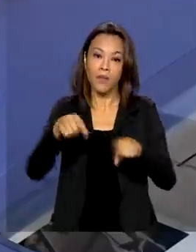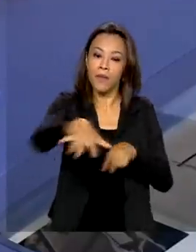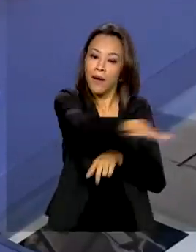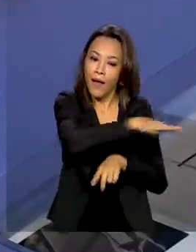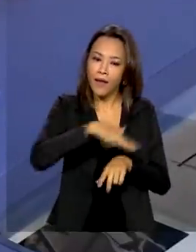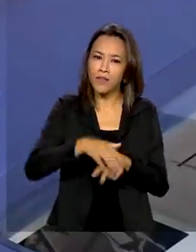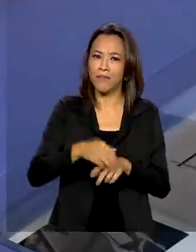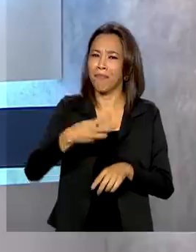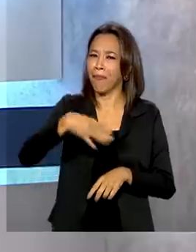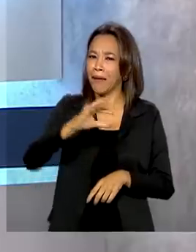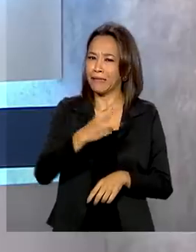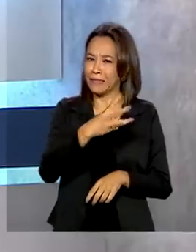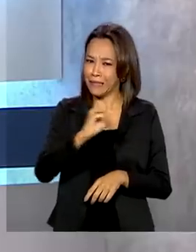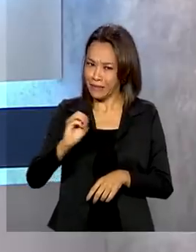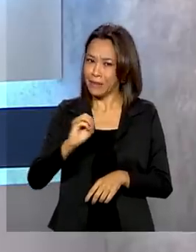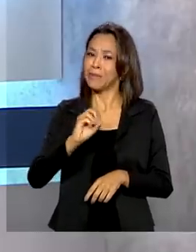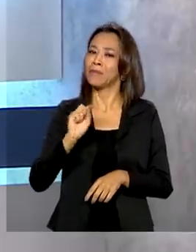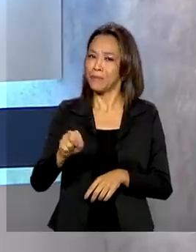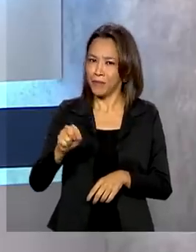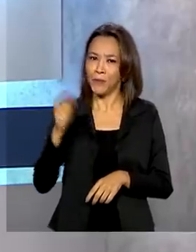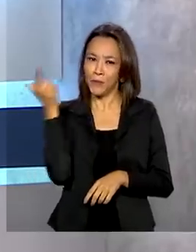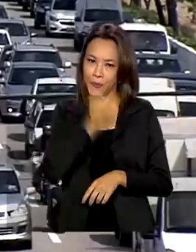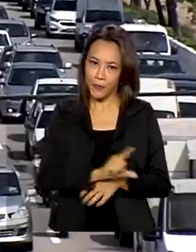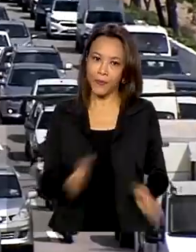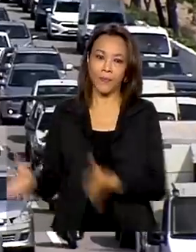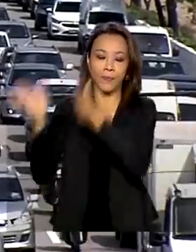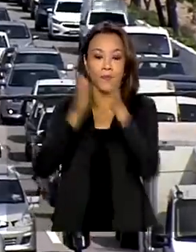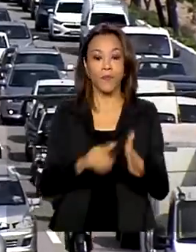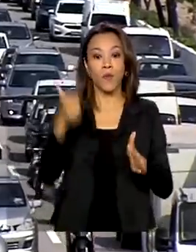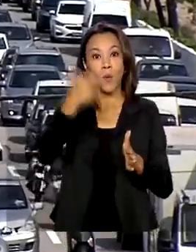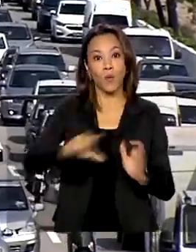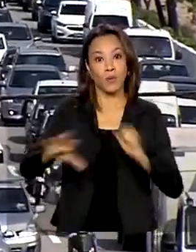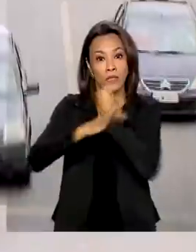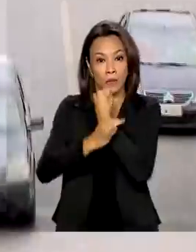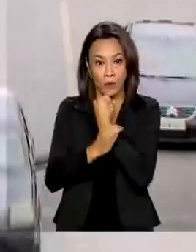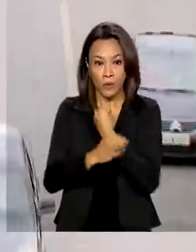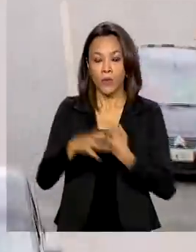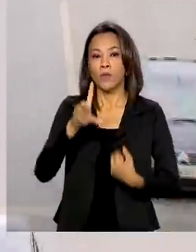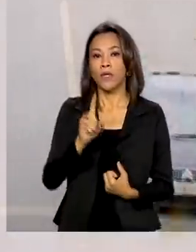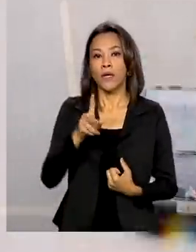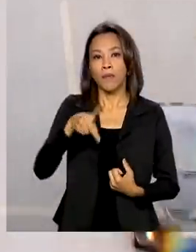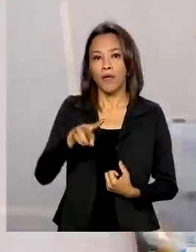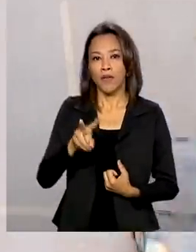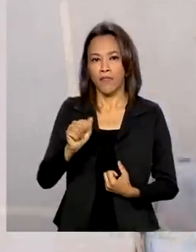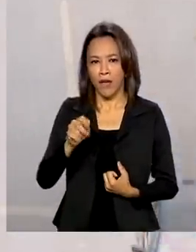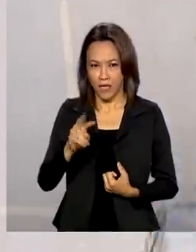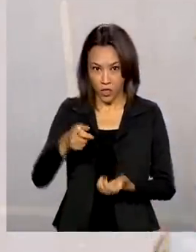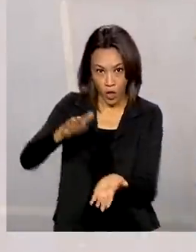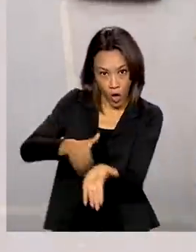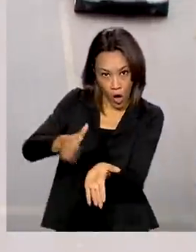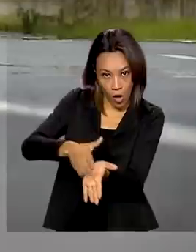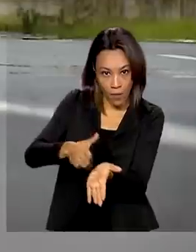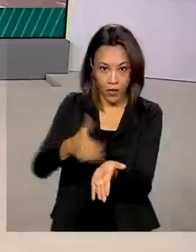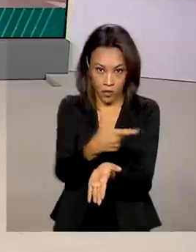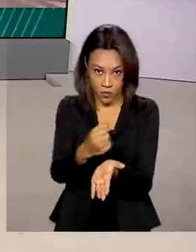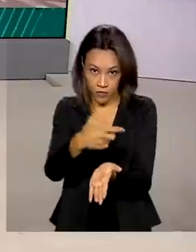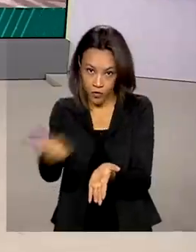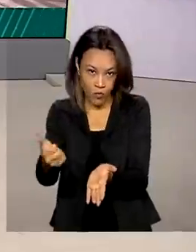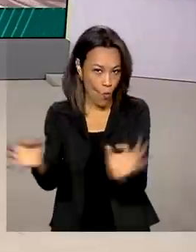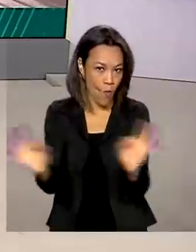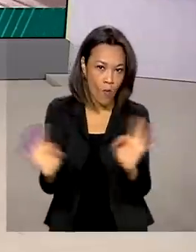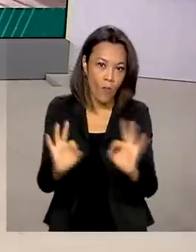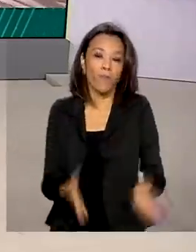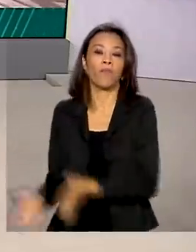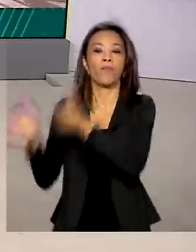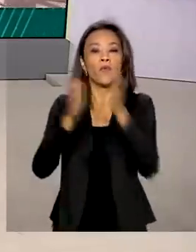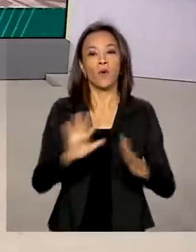beneficiados. E veja também, seguro DPVAT não será cobrado em 2021. Hoje